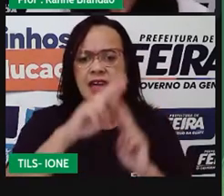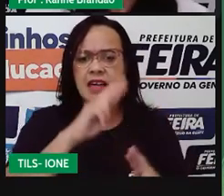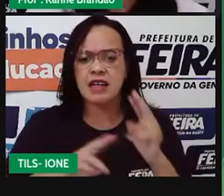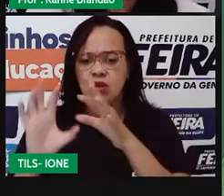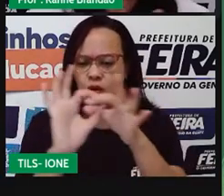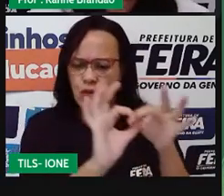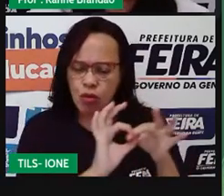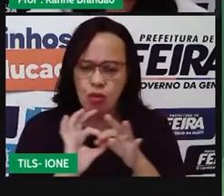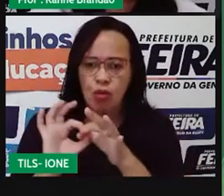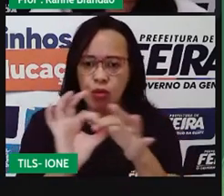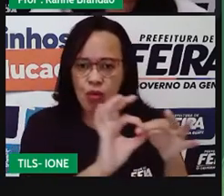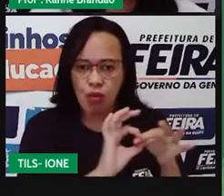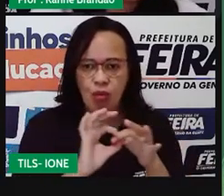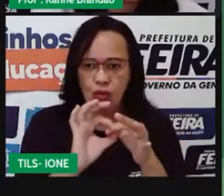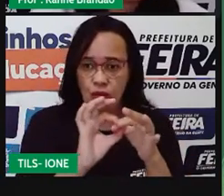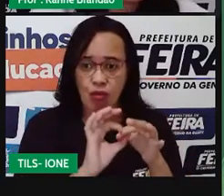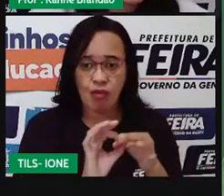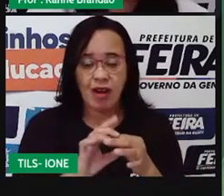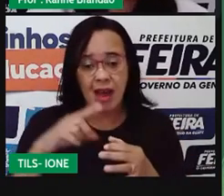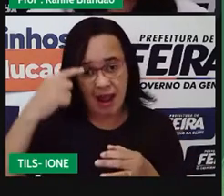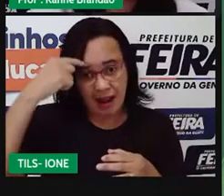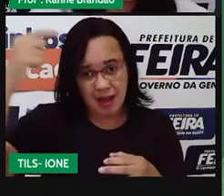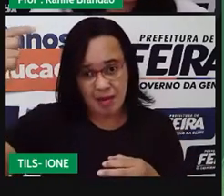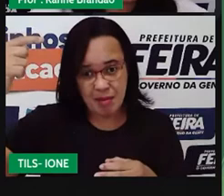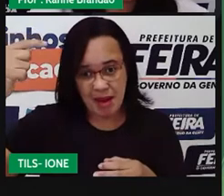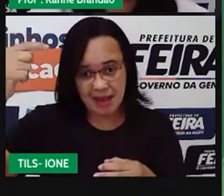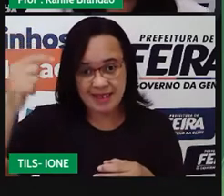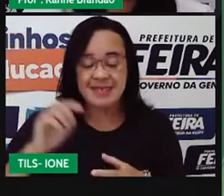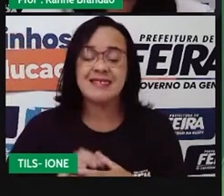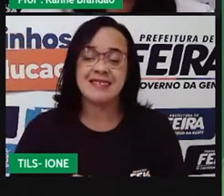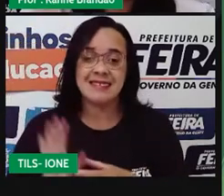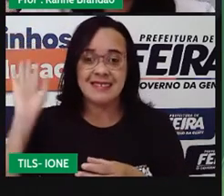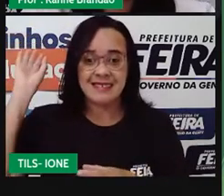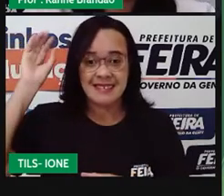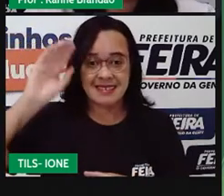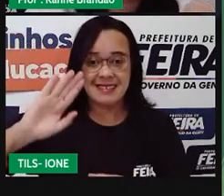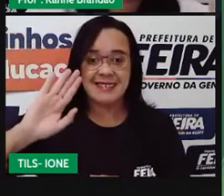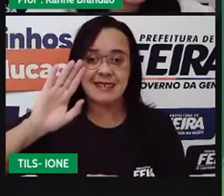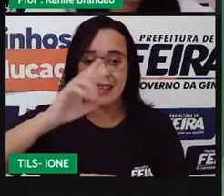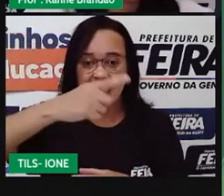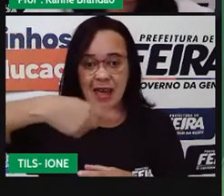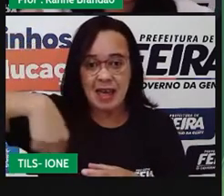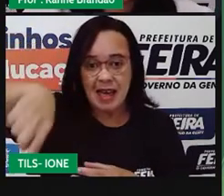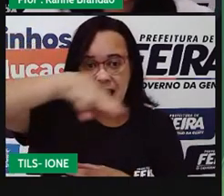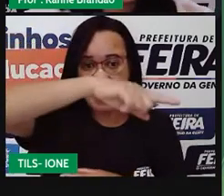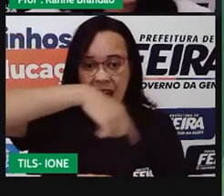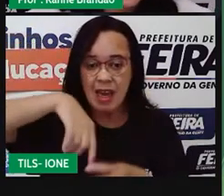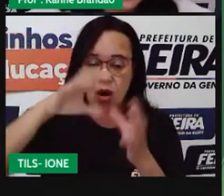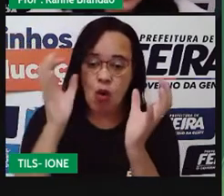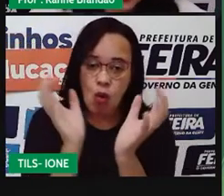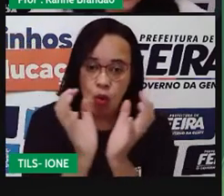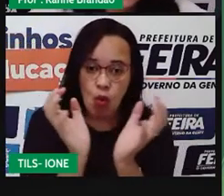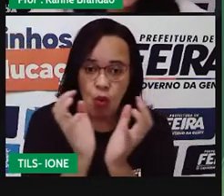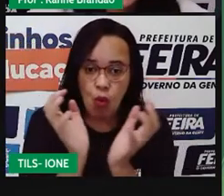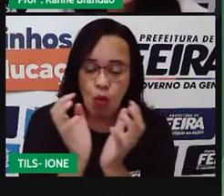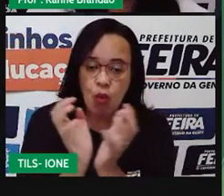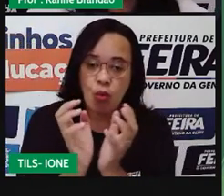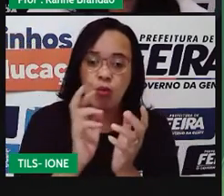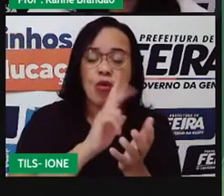inter-específicas. Lembra lá? Inter. Ou seja, entre espécies diferentes.